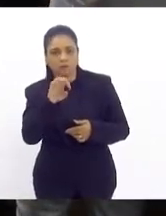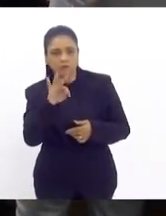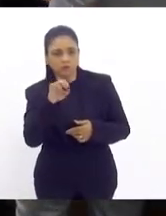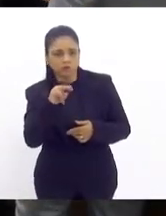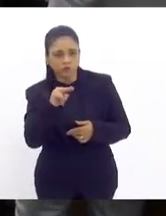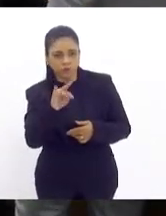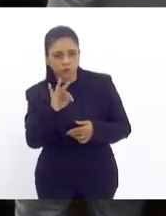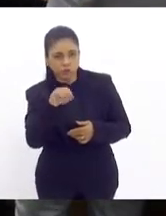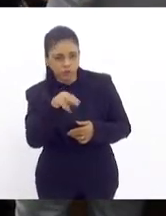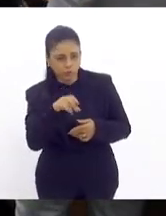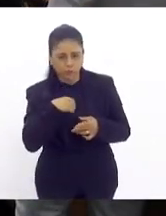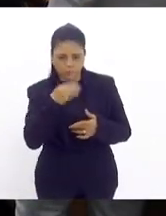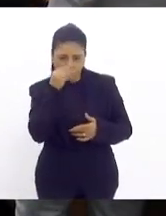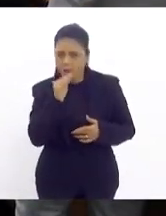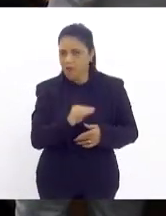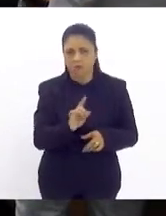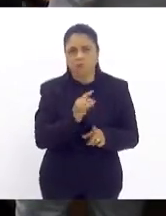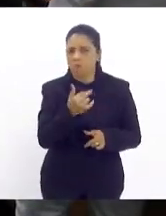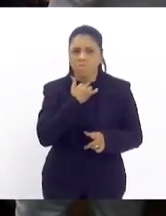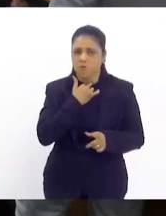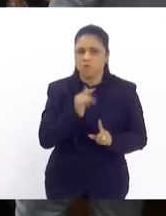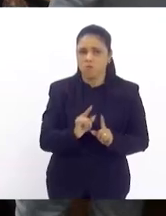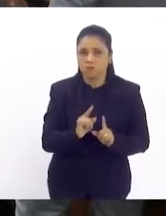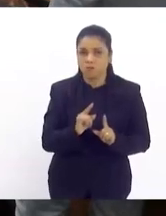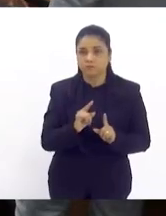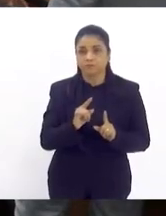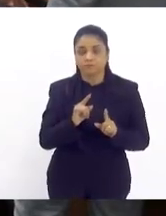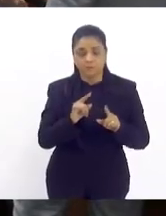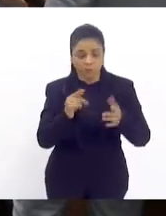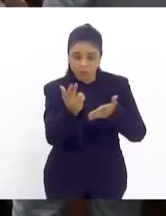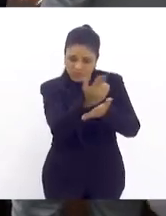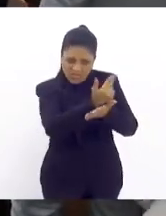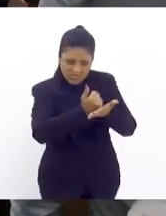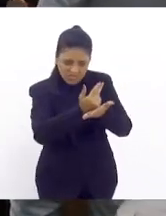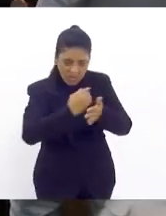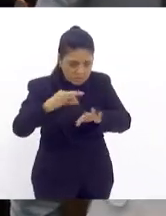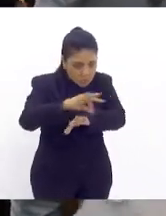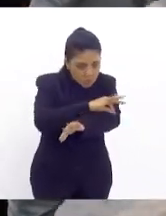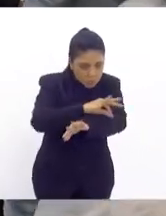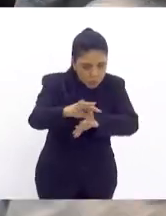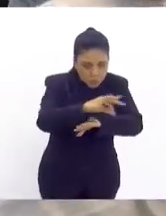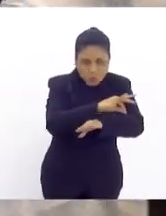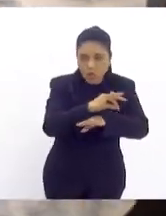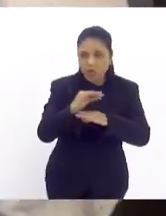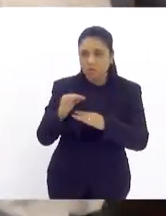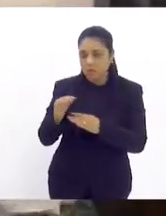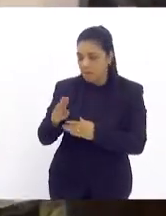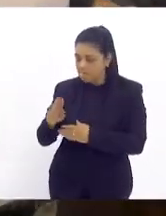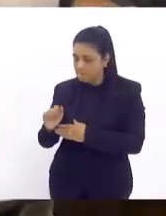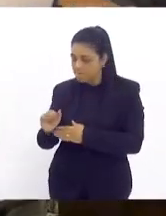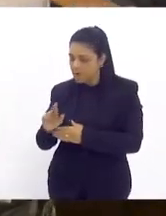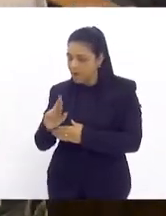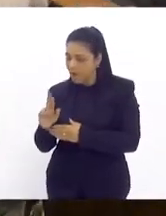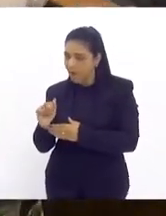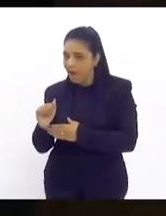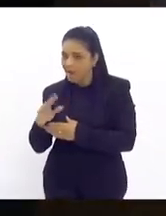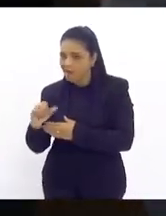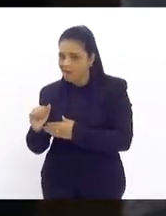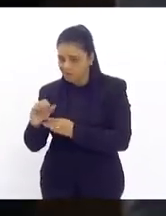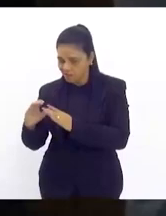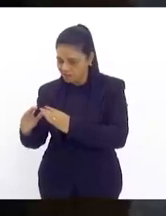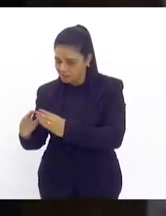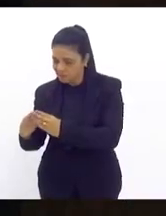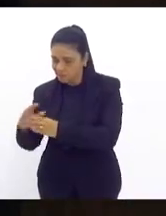e deputadas, deputada Verônica, na planta original, está aqui, as barracas, porque aquilo é uma feira, não pode virar shopping,